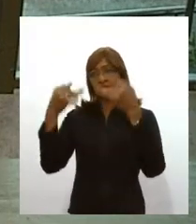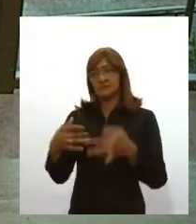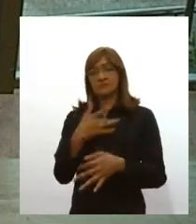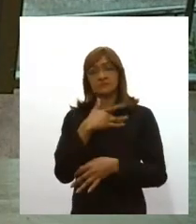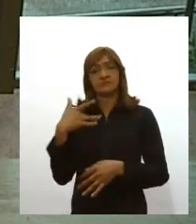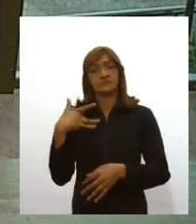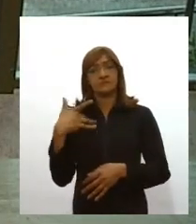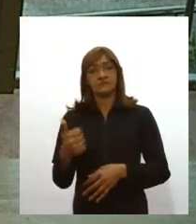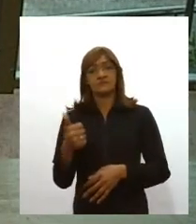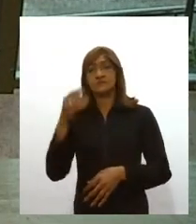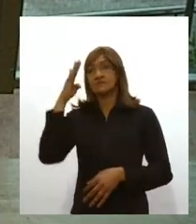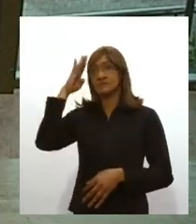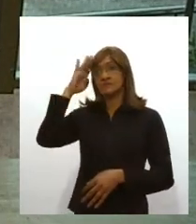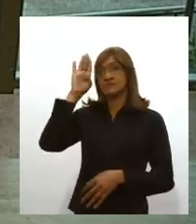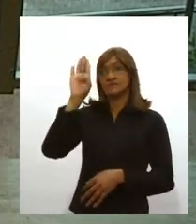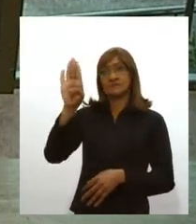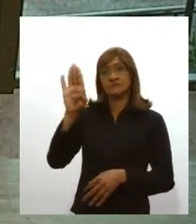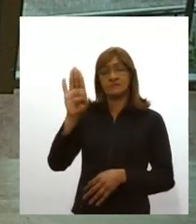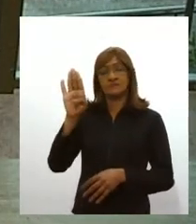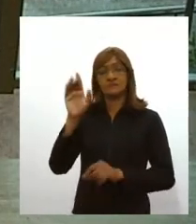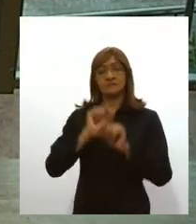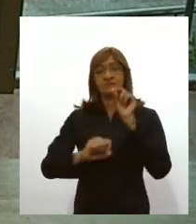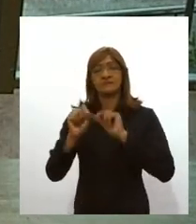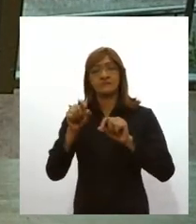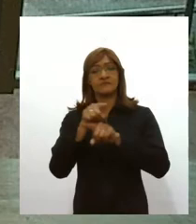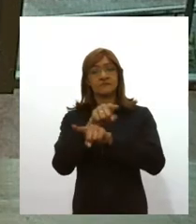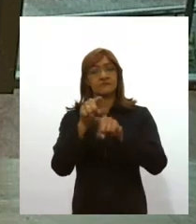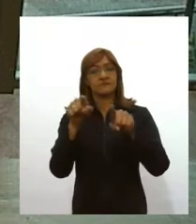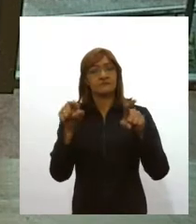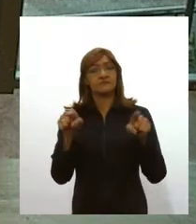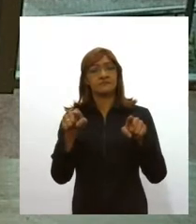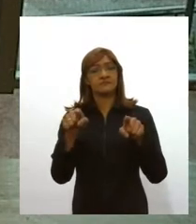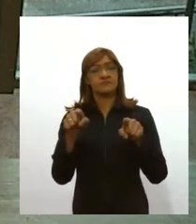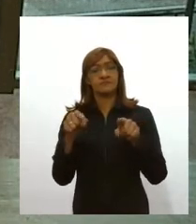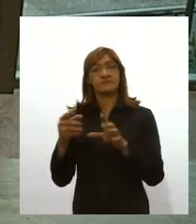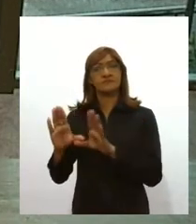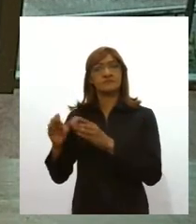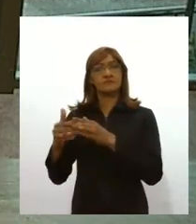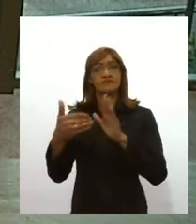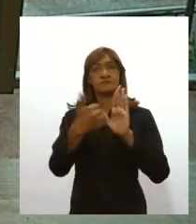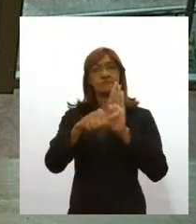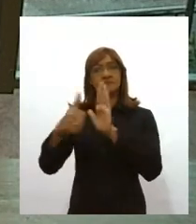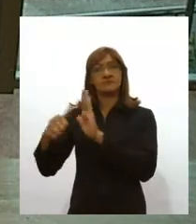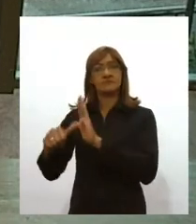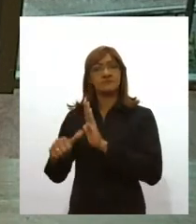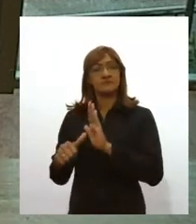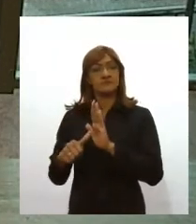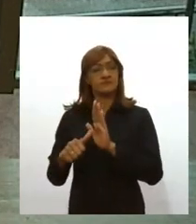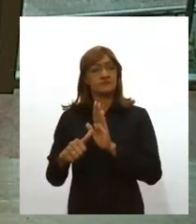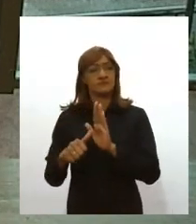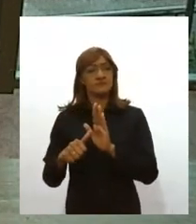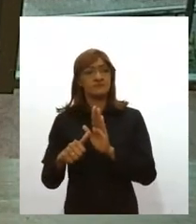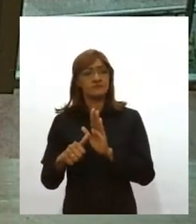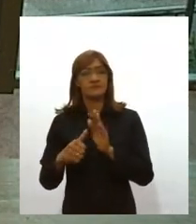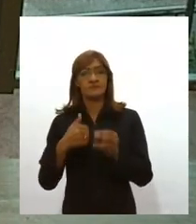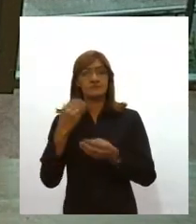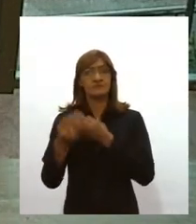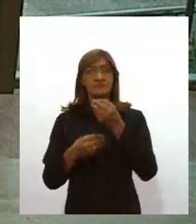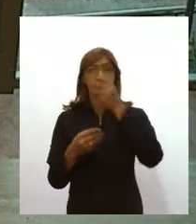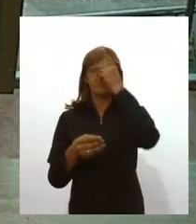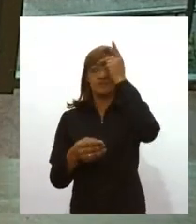primordial, o pensamento, acho que vocês no comitê avaliam muito isso, a questão das pessoas que têm